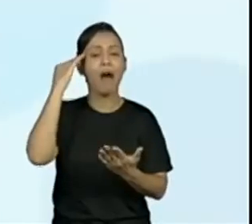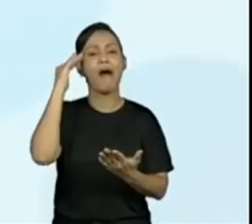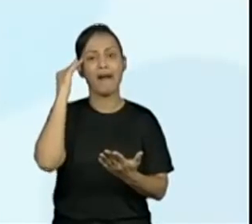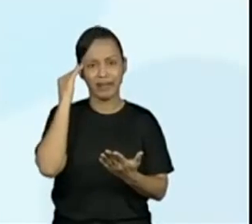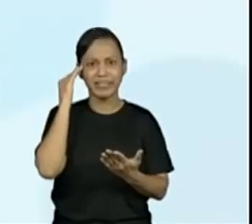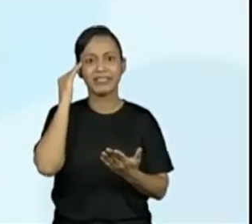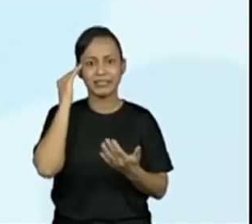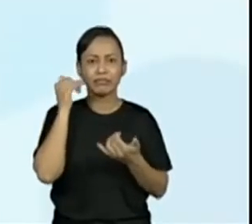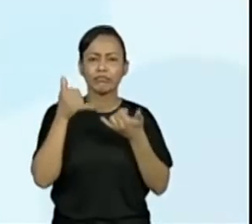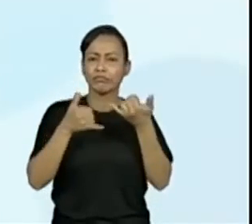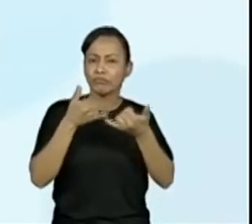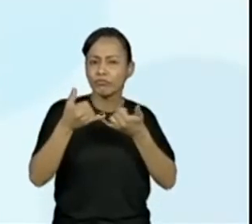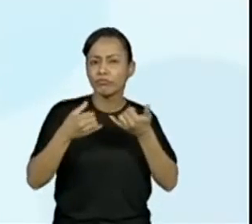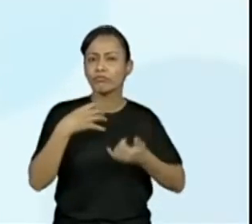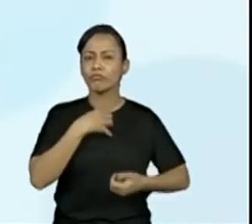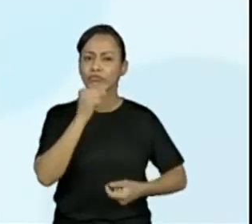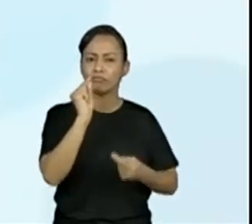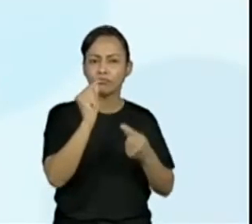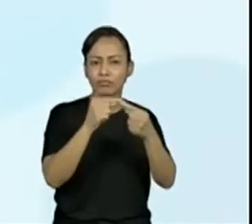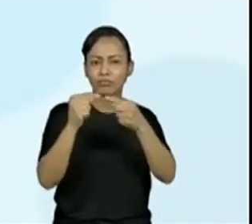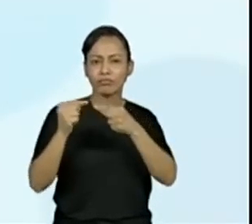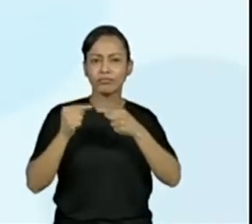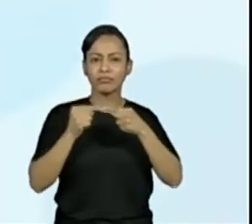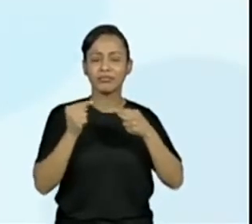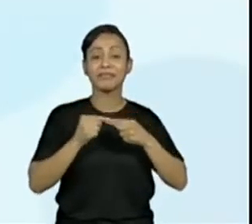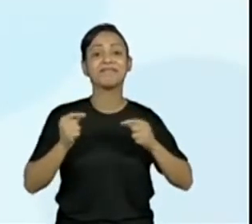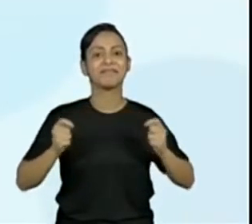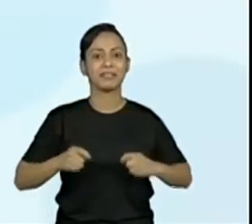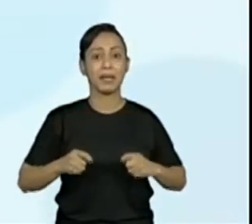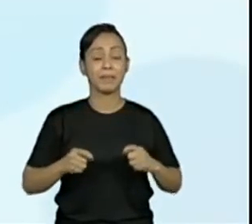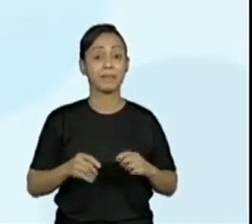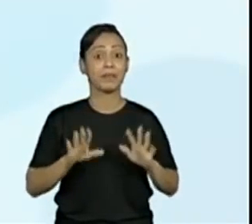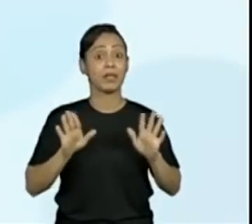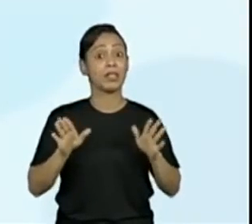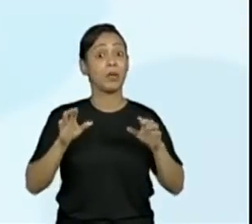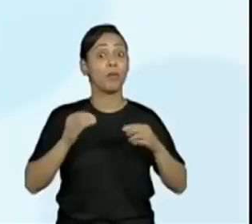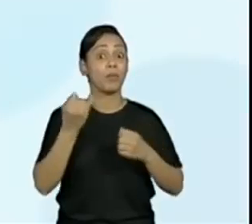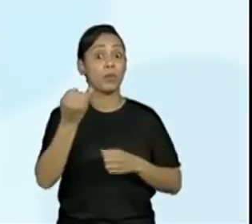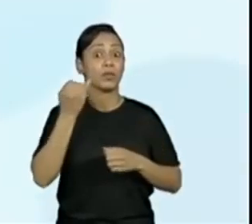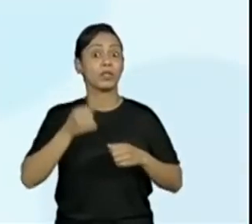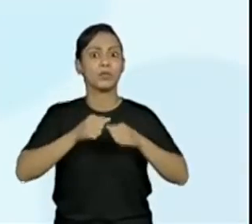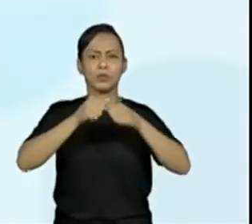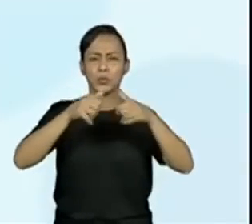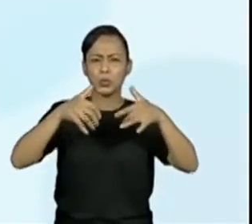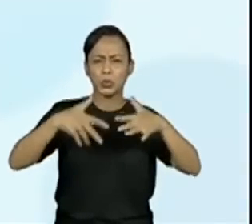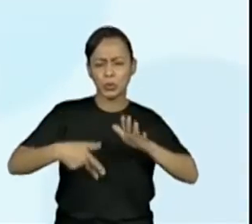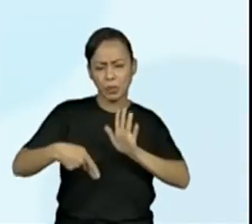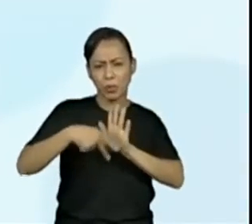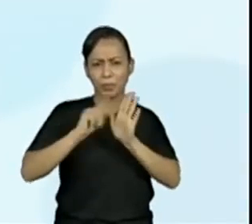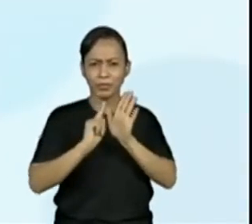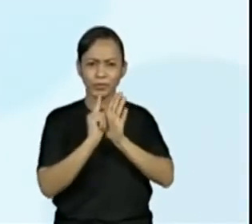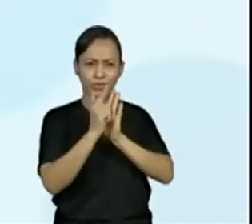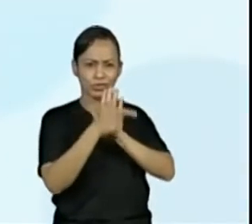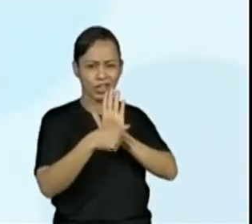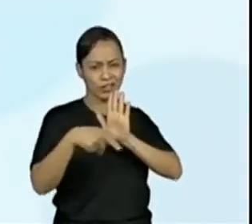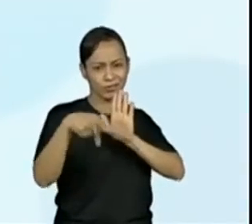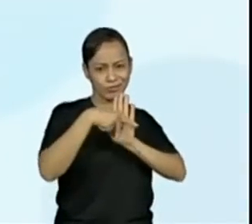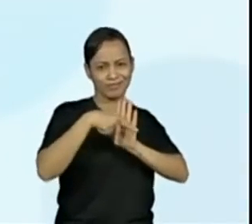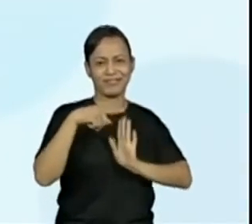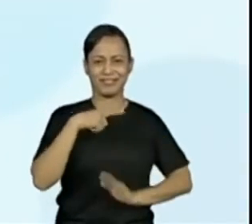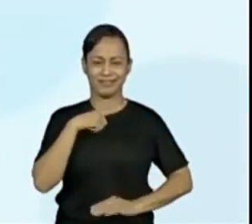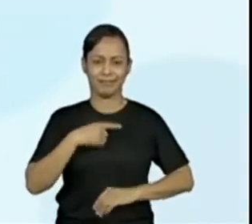Uma certa autonomia, considerando a situação comunicativa, tema-assunto, a estrutura composicional, o estilo e gênero.